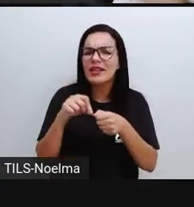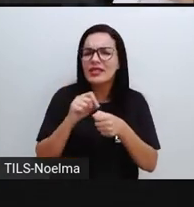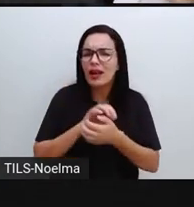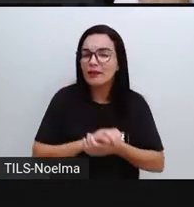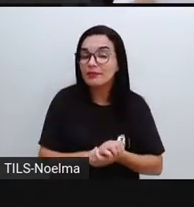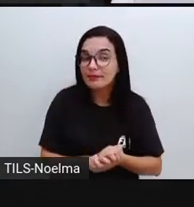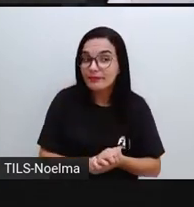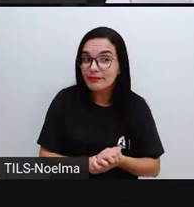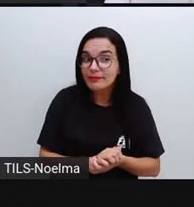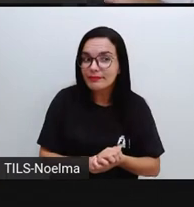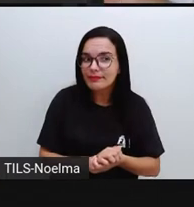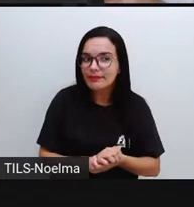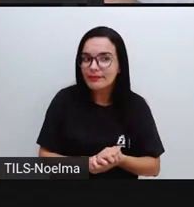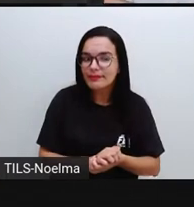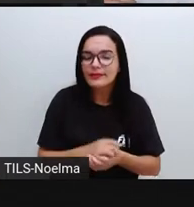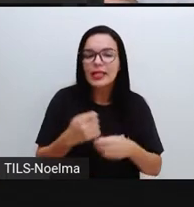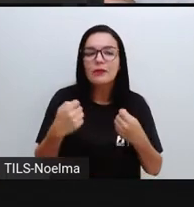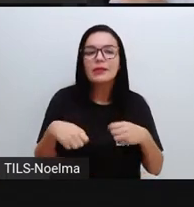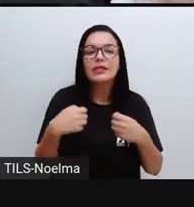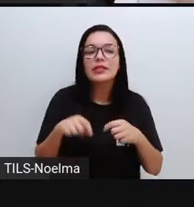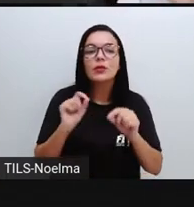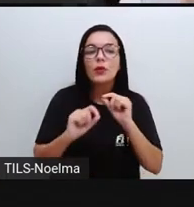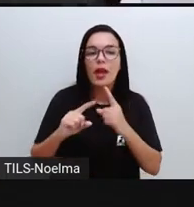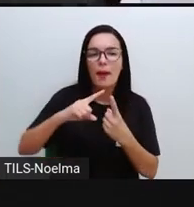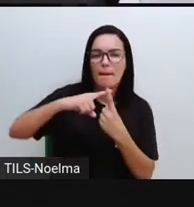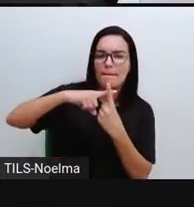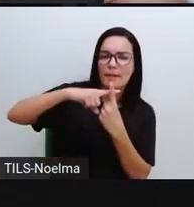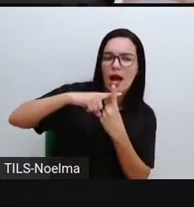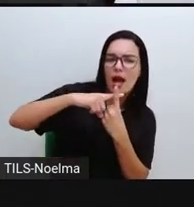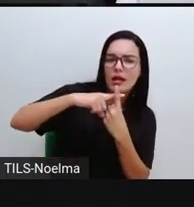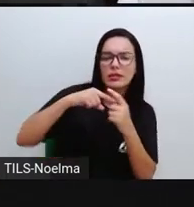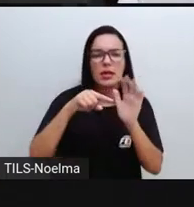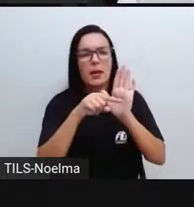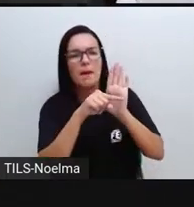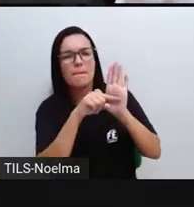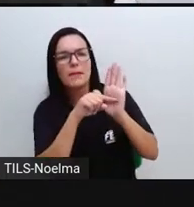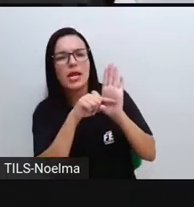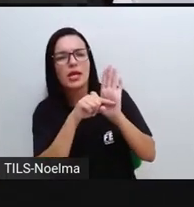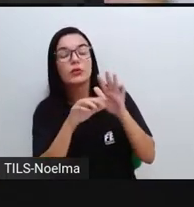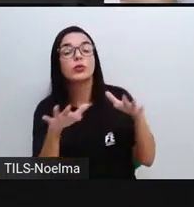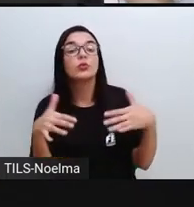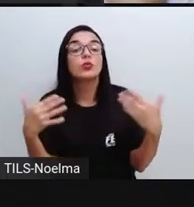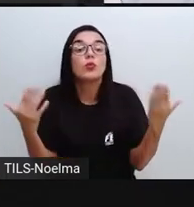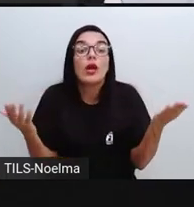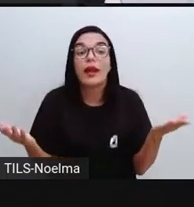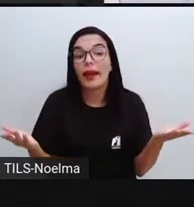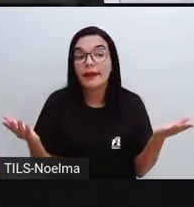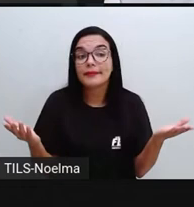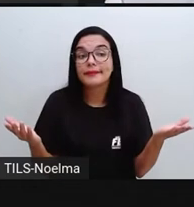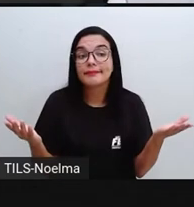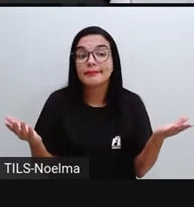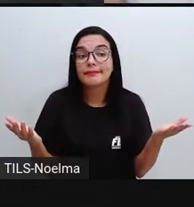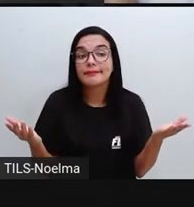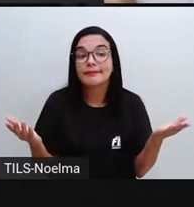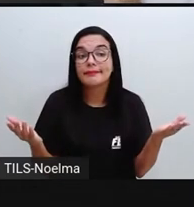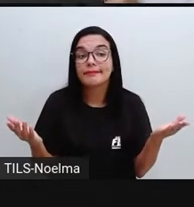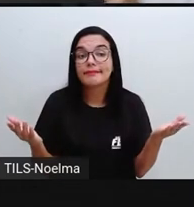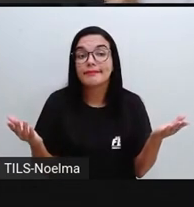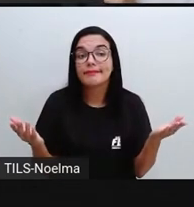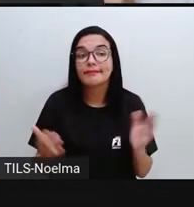procedimento que a vai precisar usar para descobrir quantos pães eles compraram juntos?